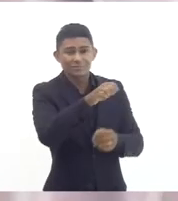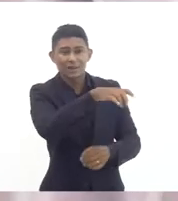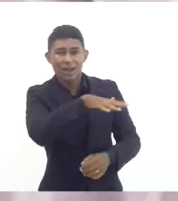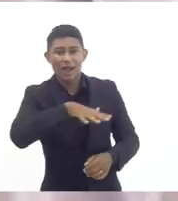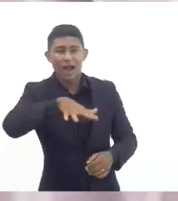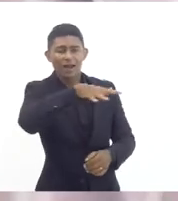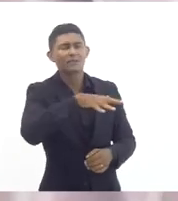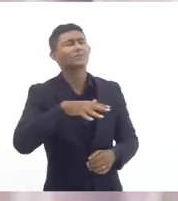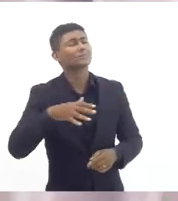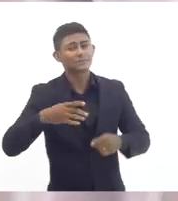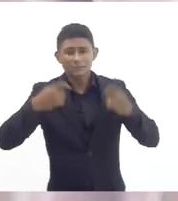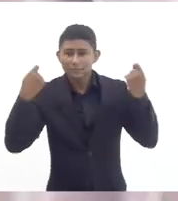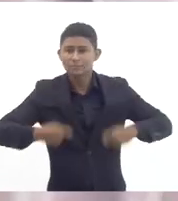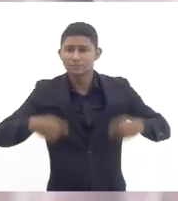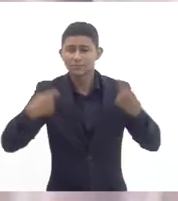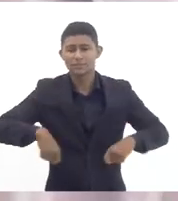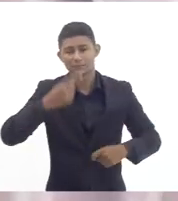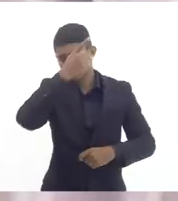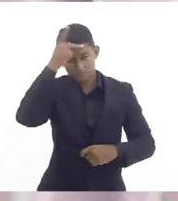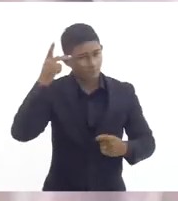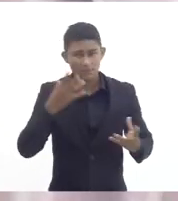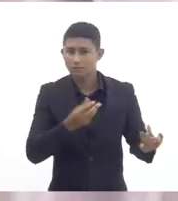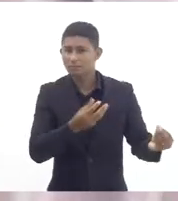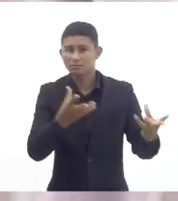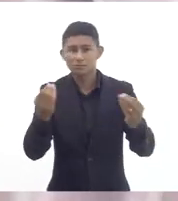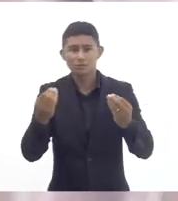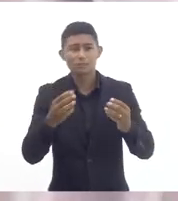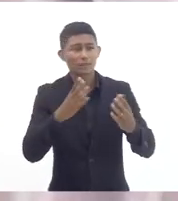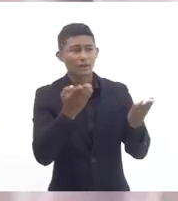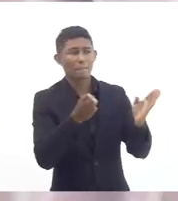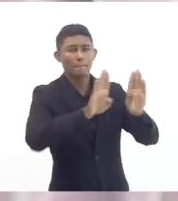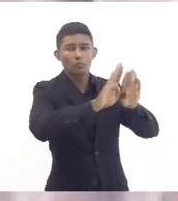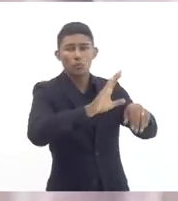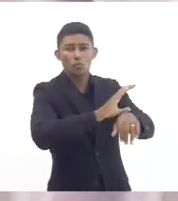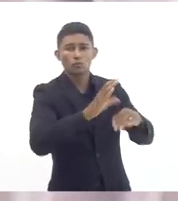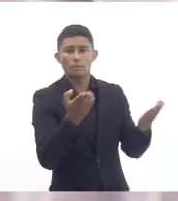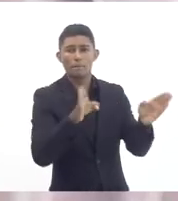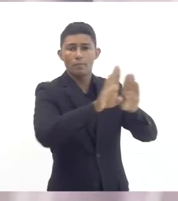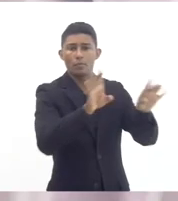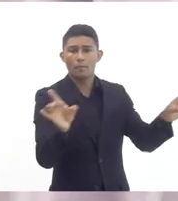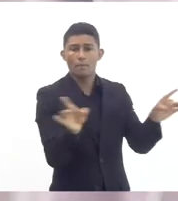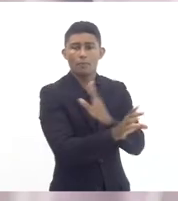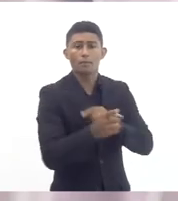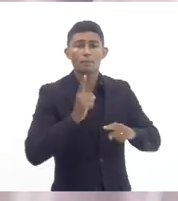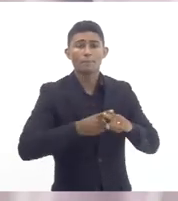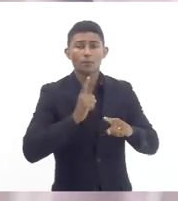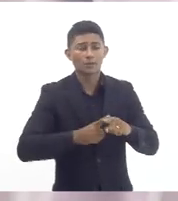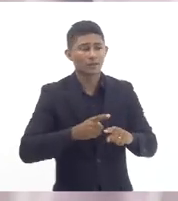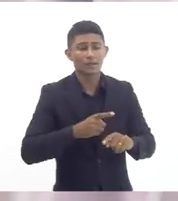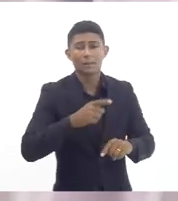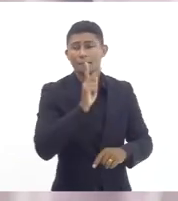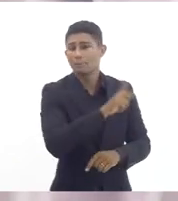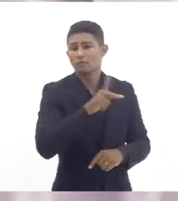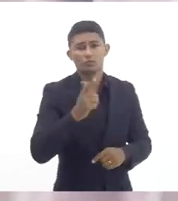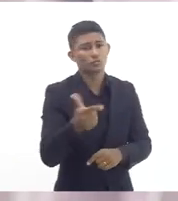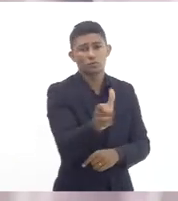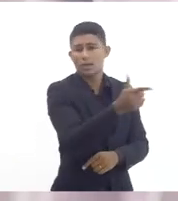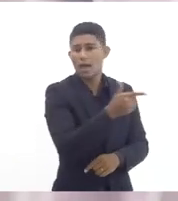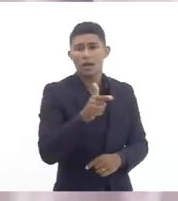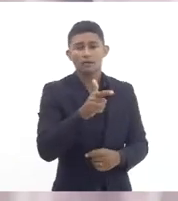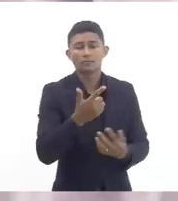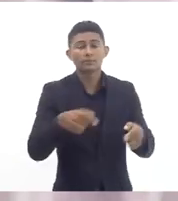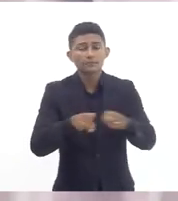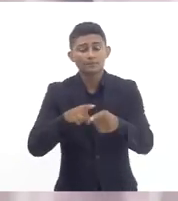tem sempre mercado de trabalho por falta de profissional e no caso da Secretaria de Educação esse